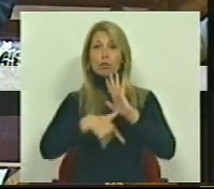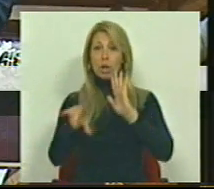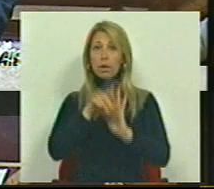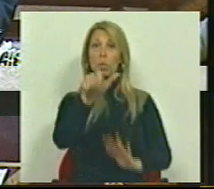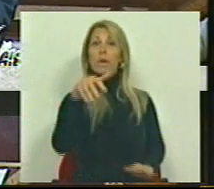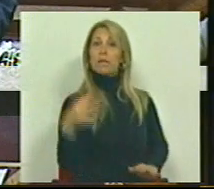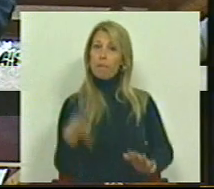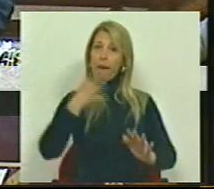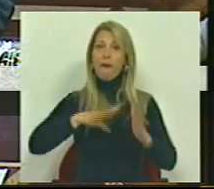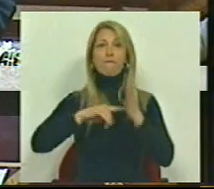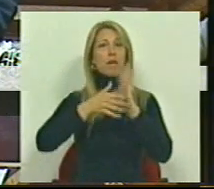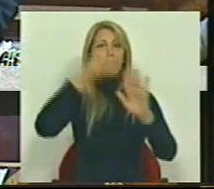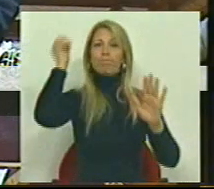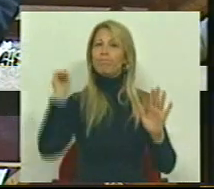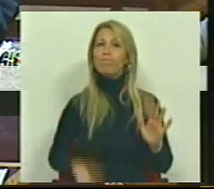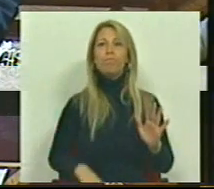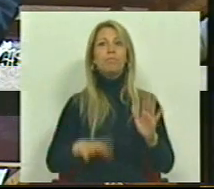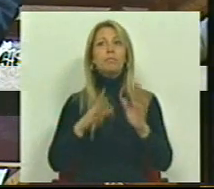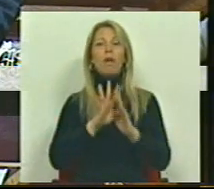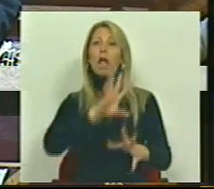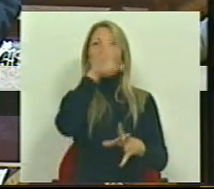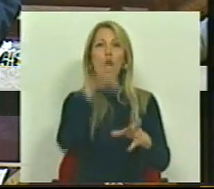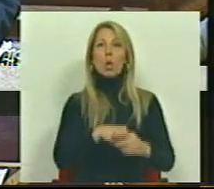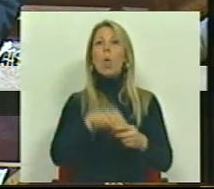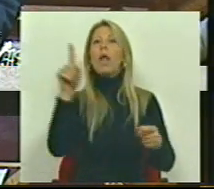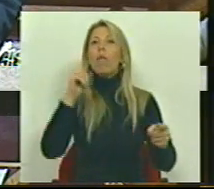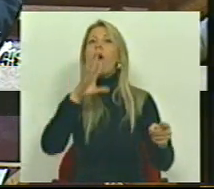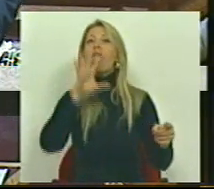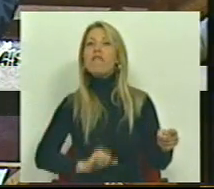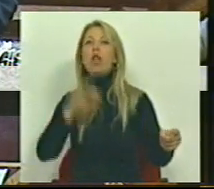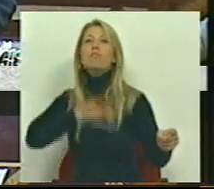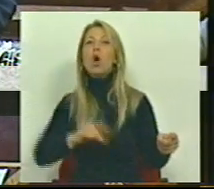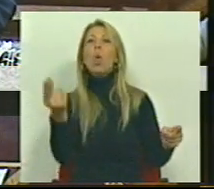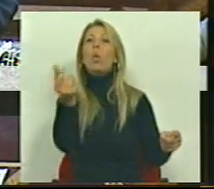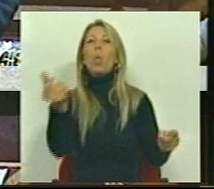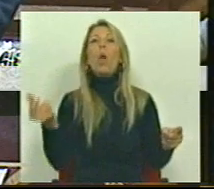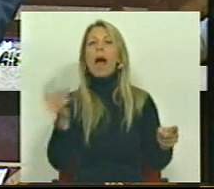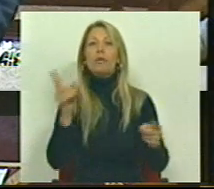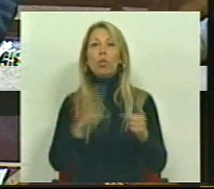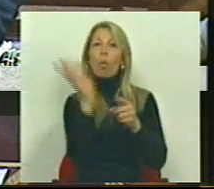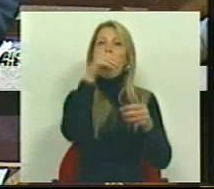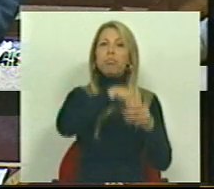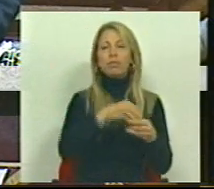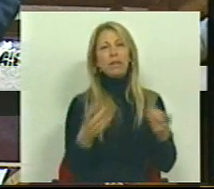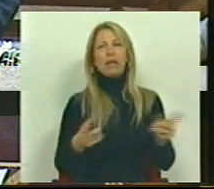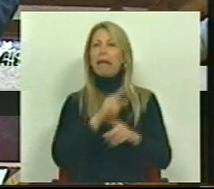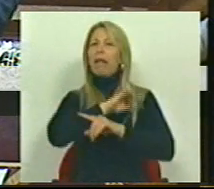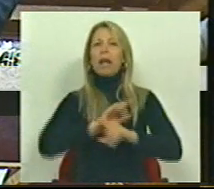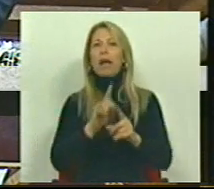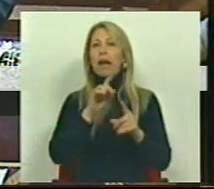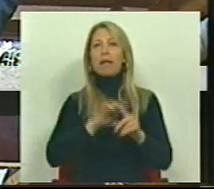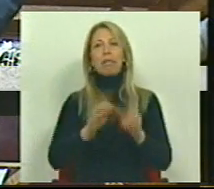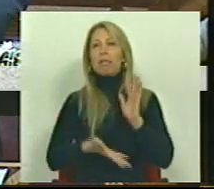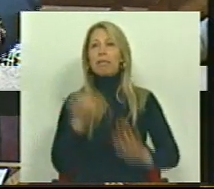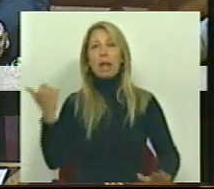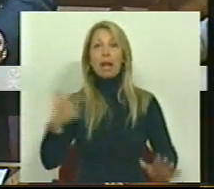de a eliminação da inclusão dos rendimentos dos filhos, a eliminação de obstáculos no acesso, o complemento de ser pago a 14 e não 12